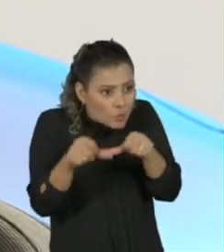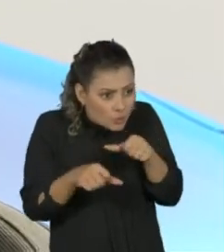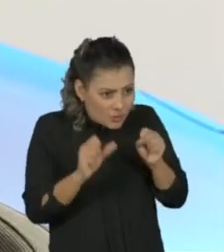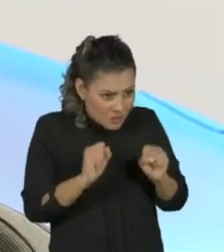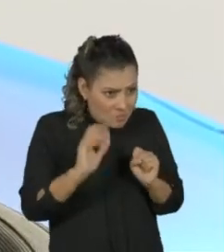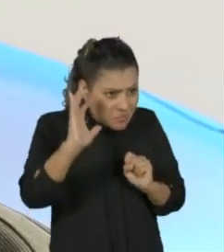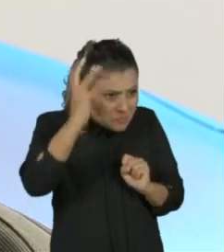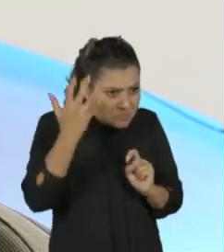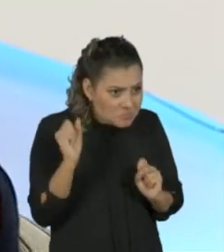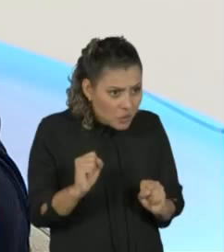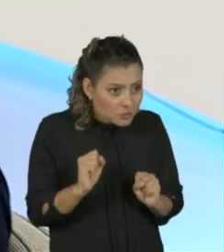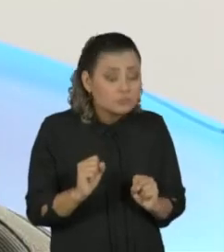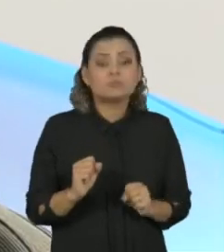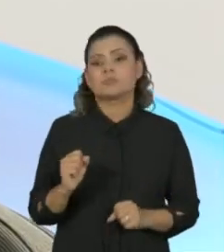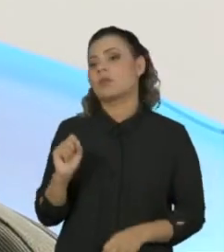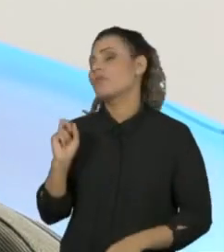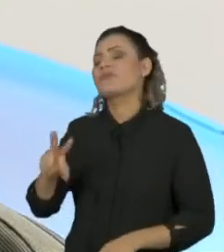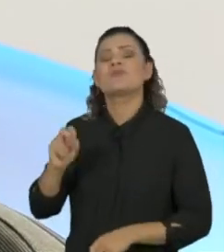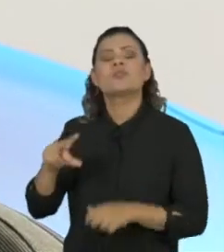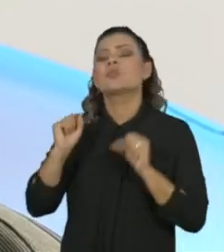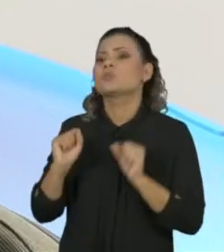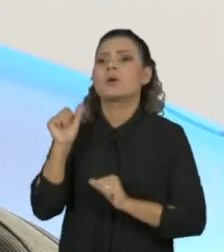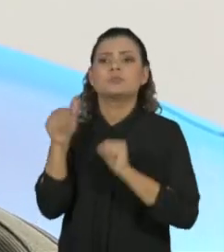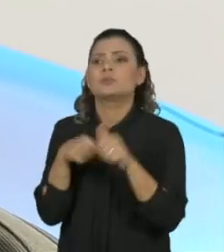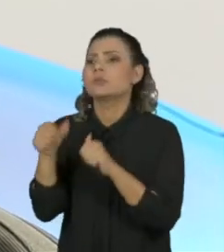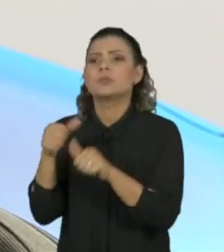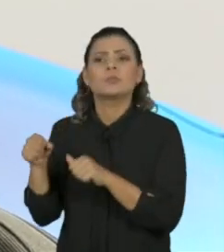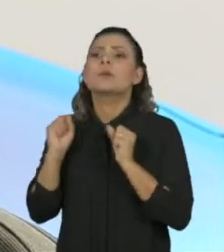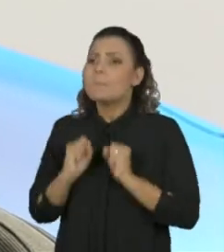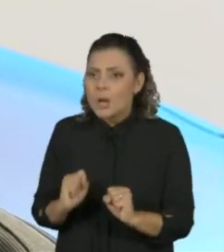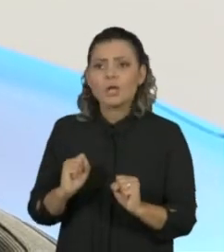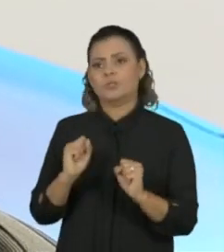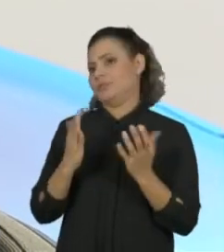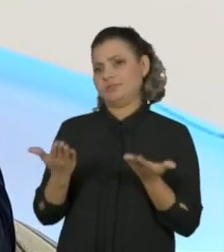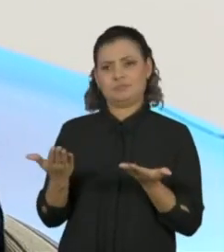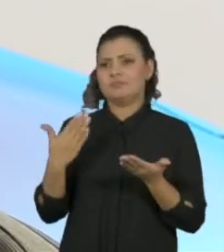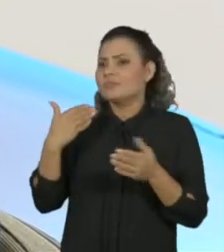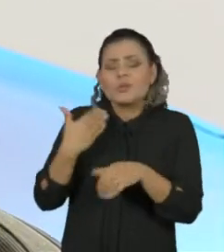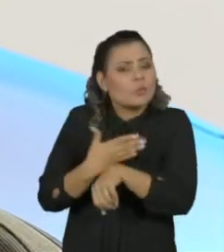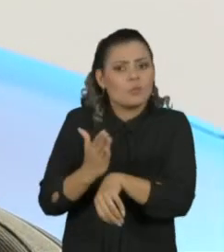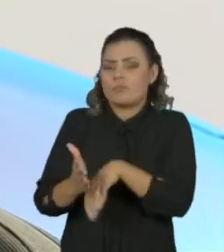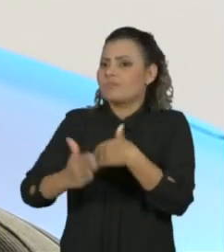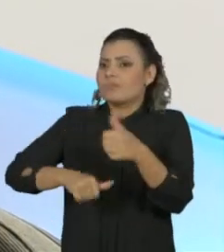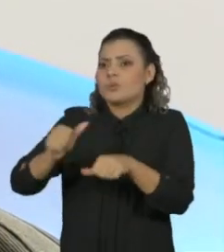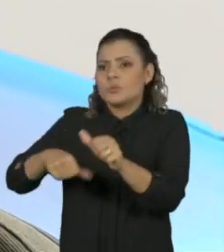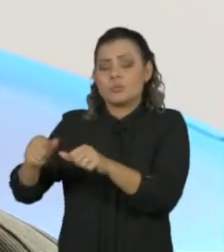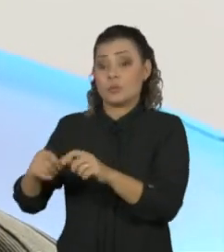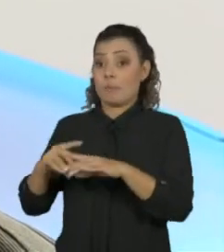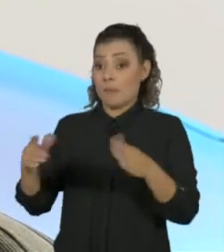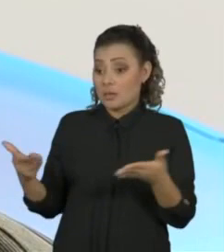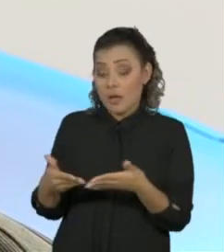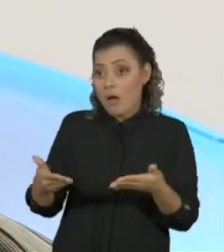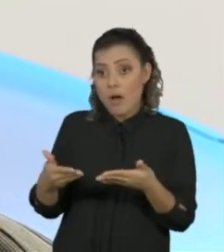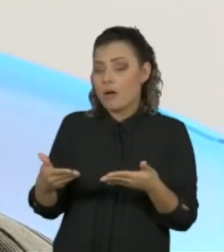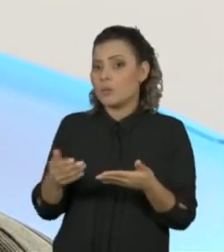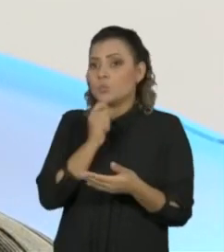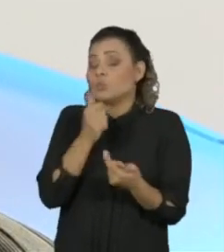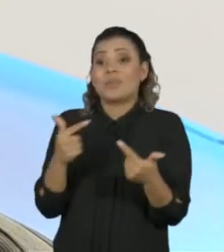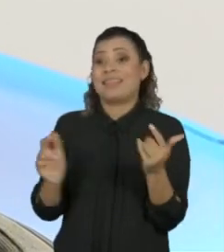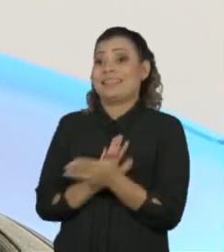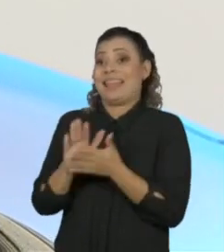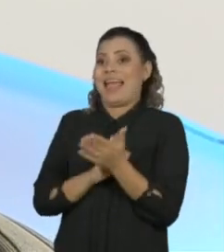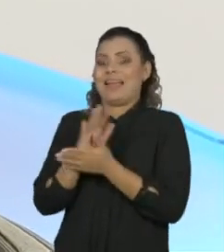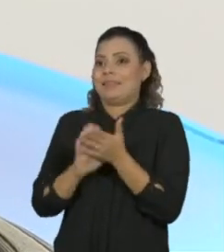Tem chance do vírus mutar o tempo todo para fazer qualquer coisa. Pelo que a gente está acompanhando aqui, ele não está indo em direção nenhuma, não tem nada que está sendo